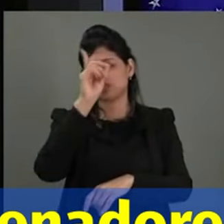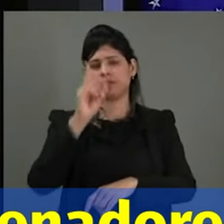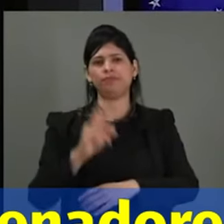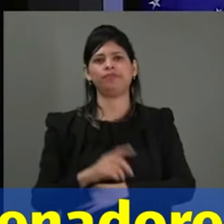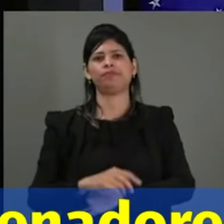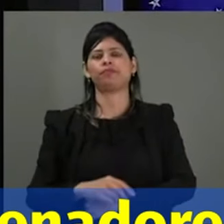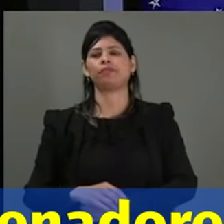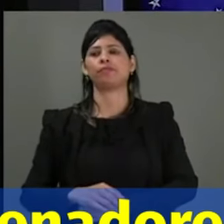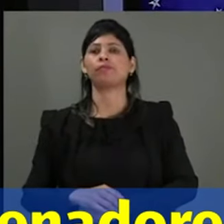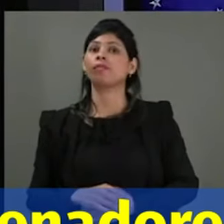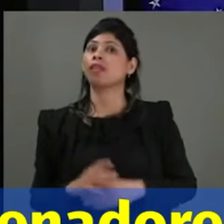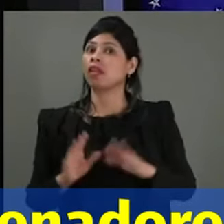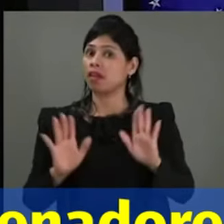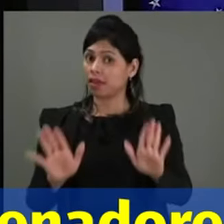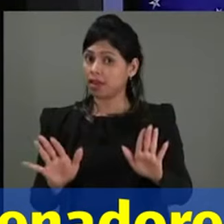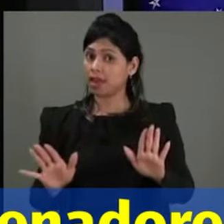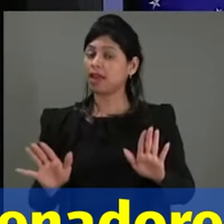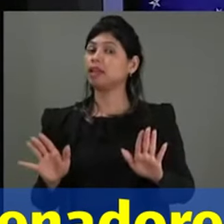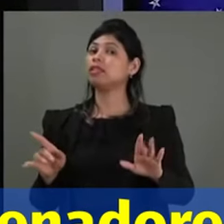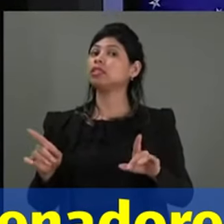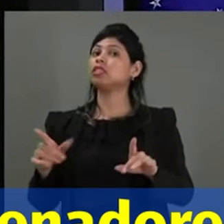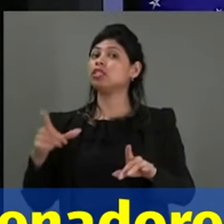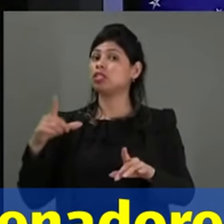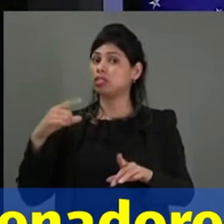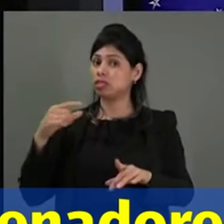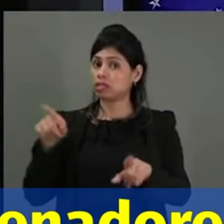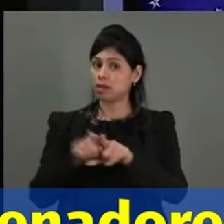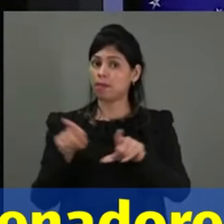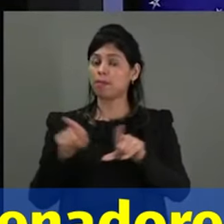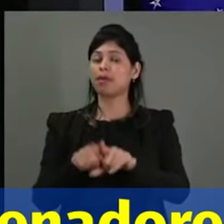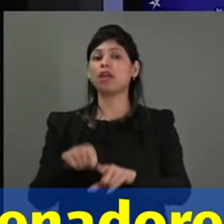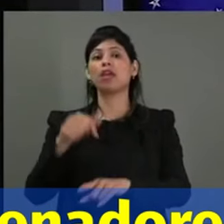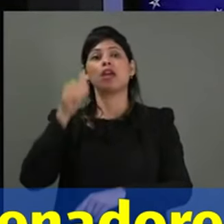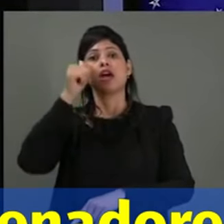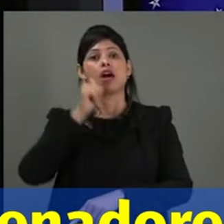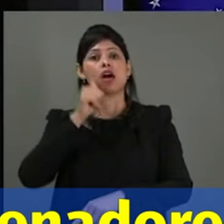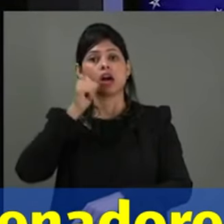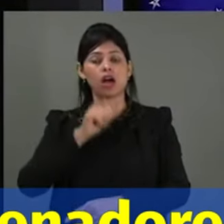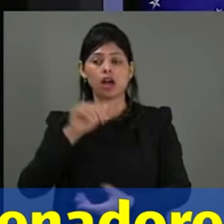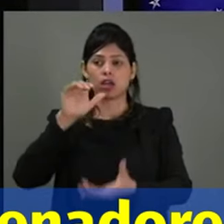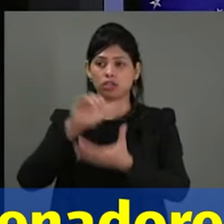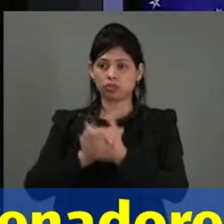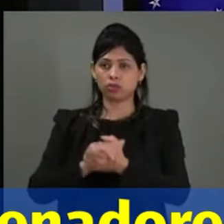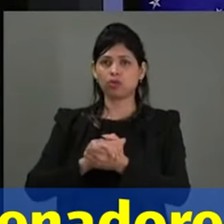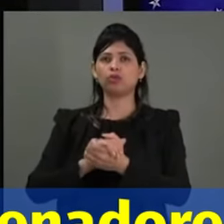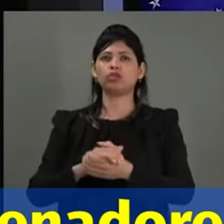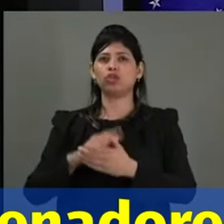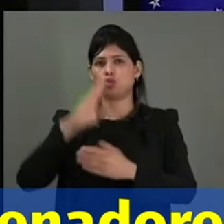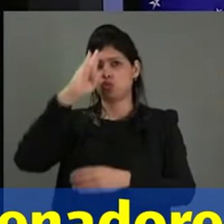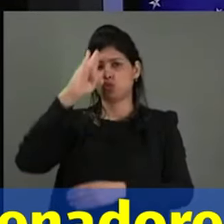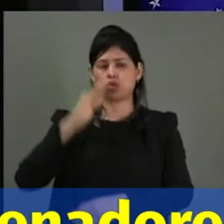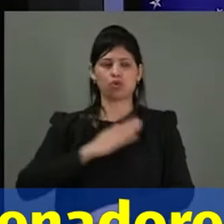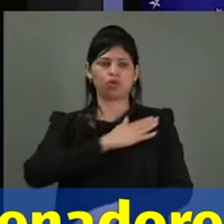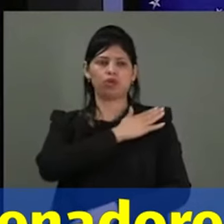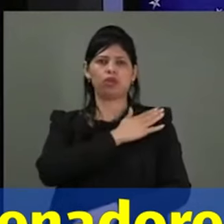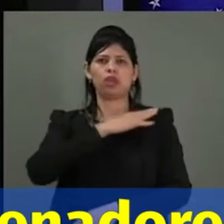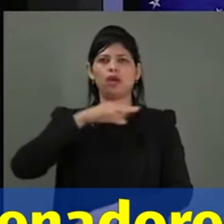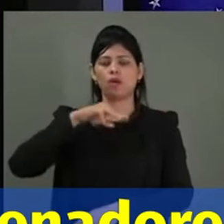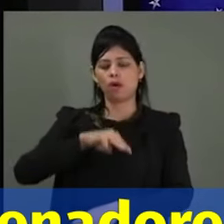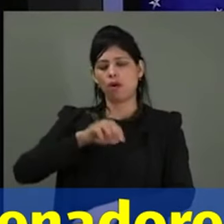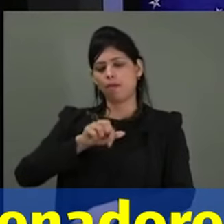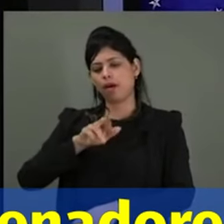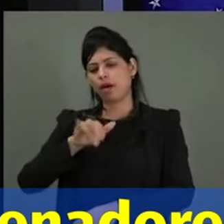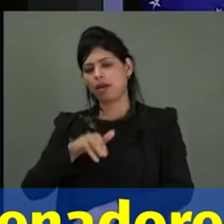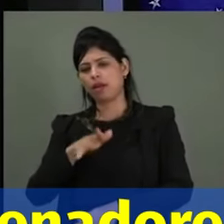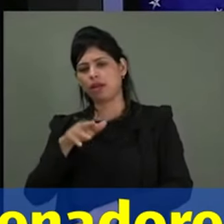Estava lá a esposa do Coronel Naime, Mariana, estavam lá outros familiares do